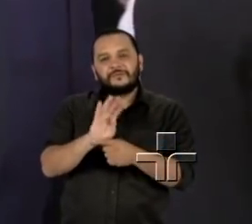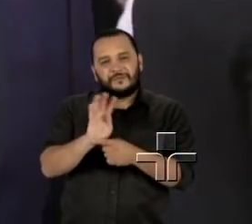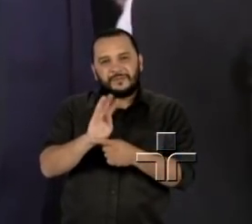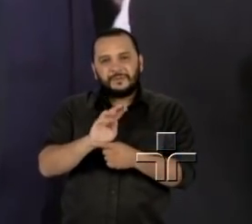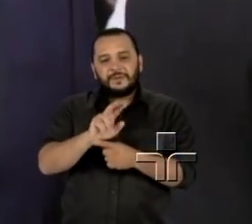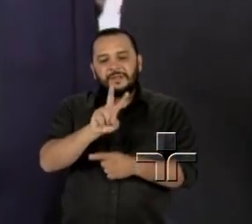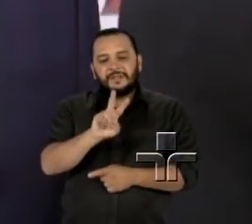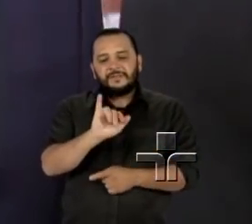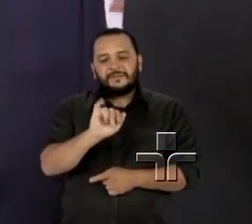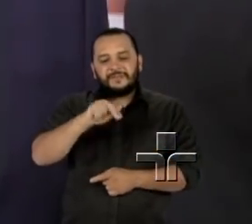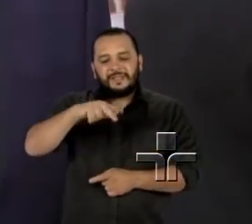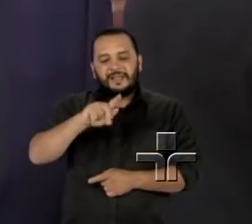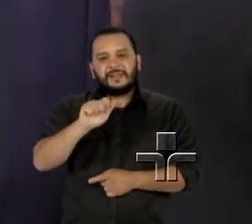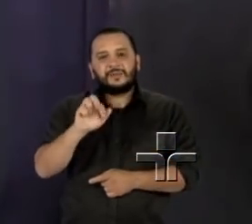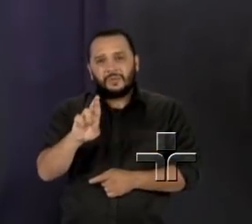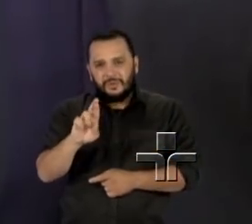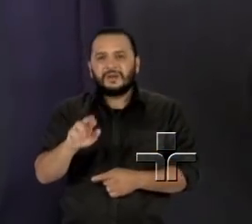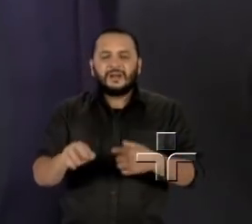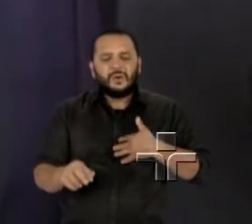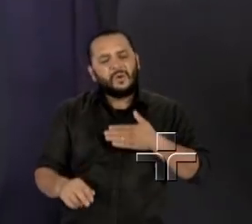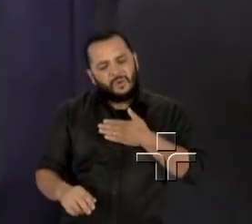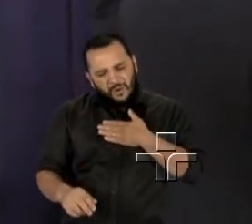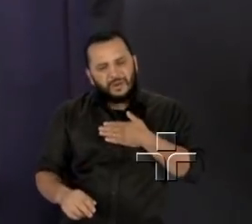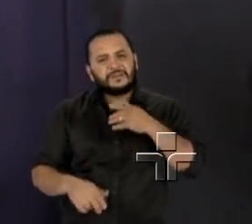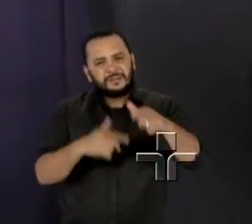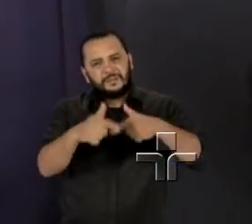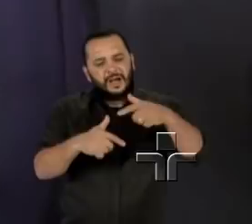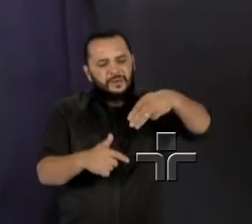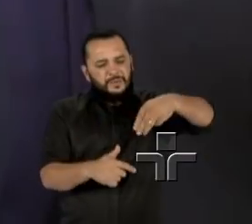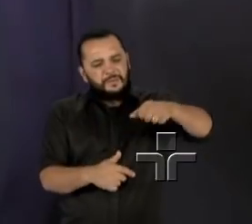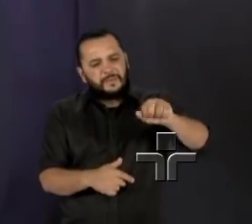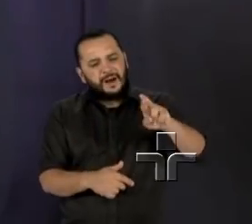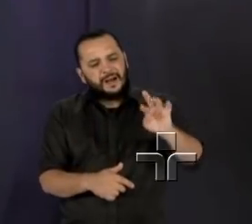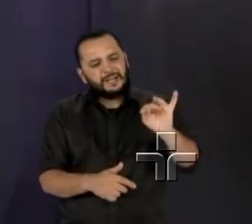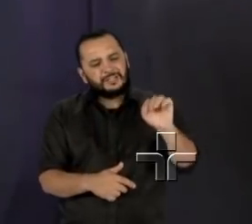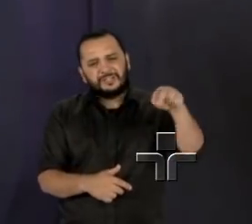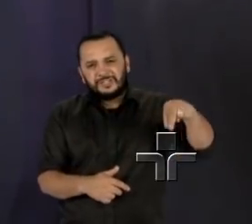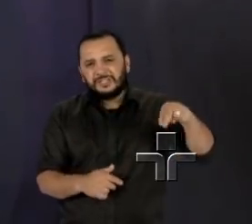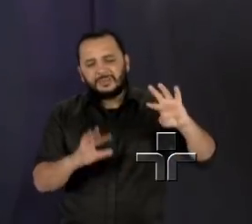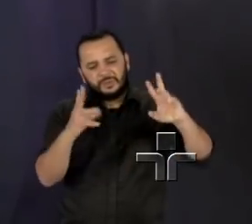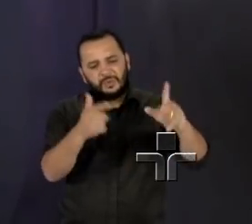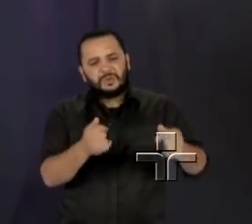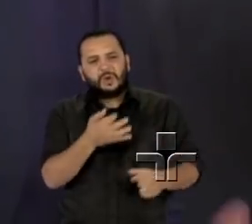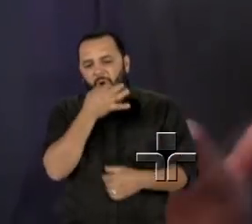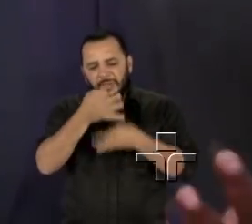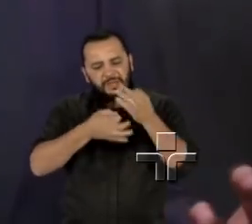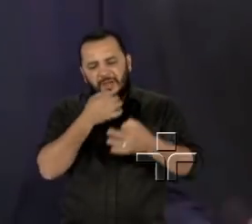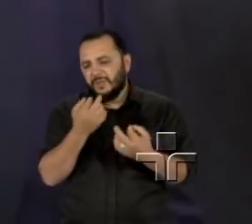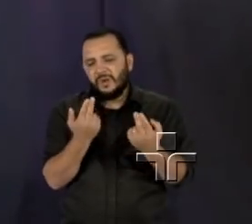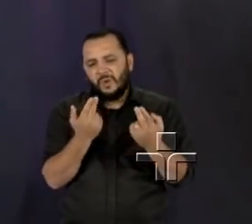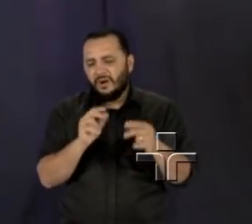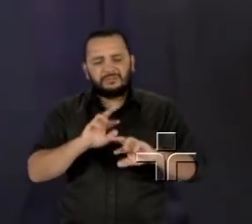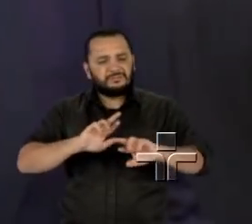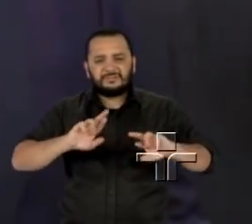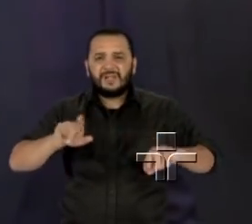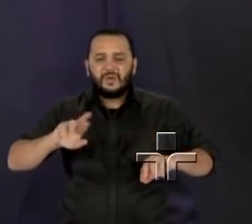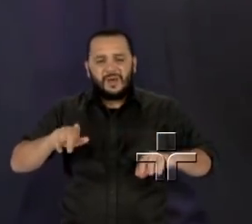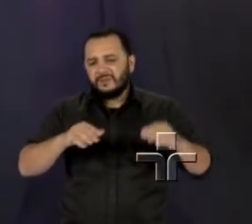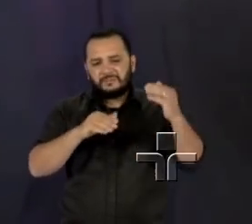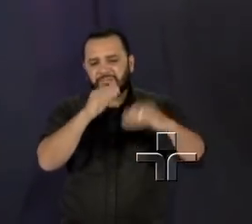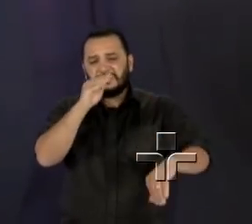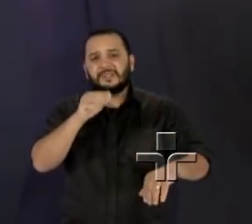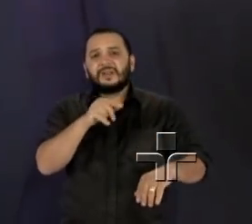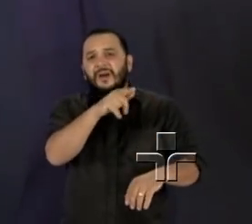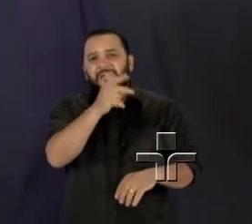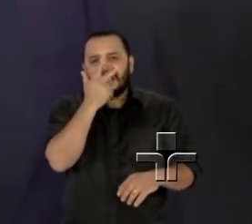Variety que, apesar de gostar do trabalho de Scorsese, não quer dizer que todos tenham a mesma opinião, e que talvez alguns italo-americanos achem que ele não